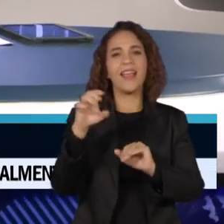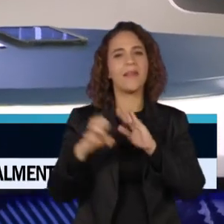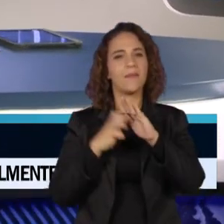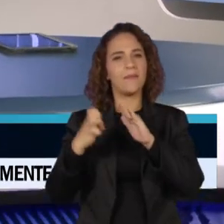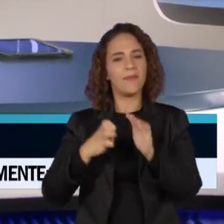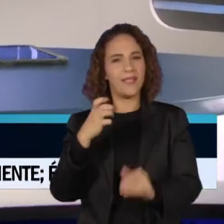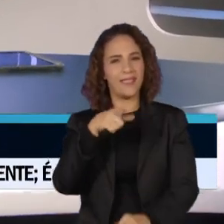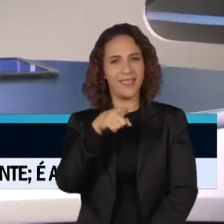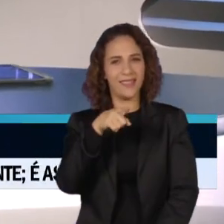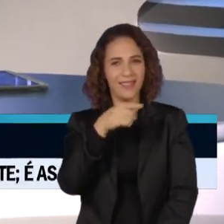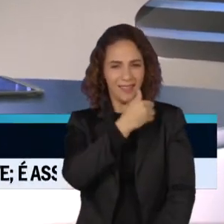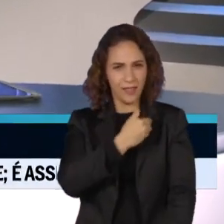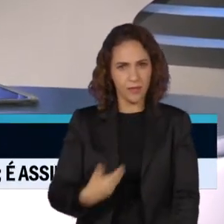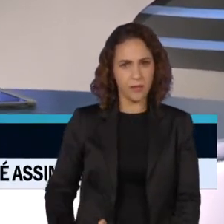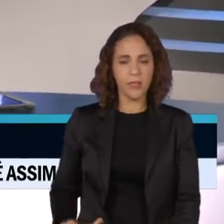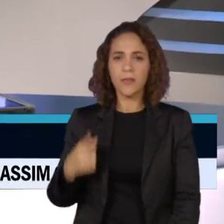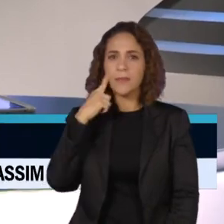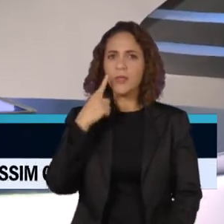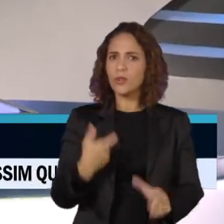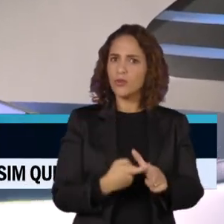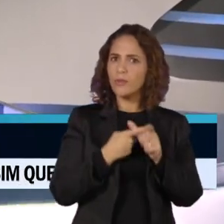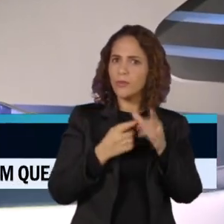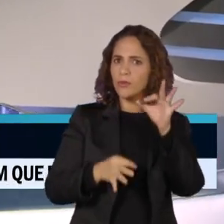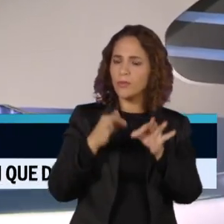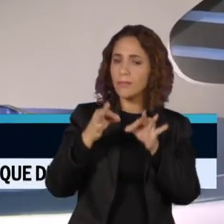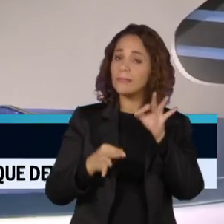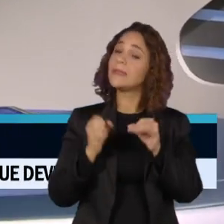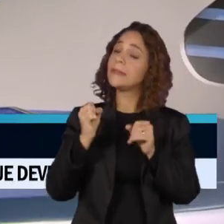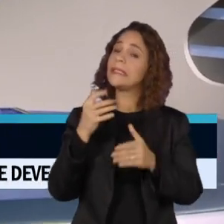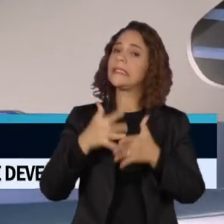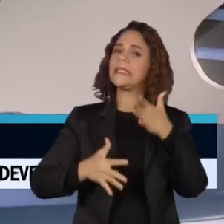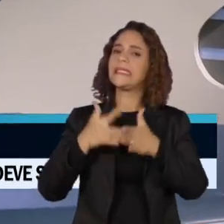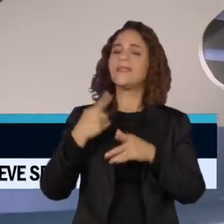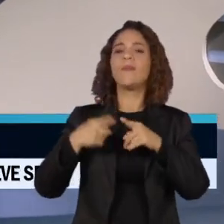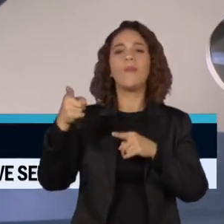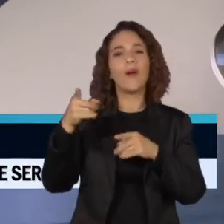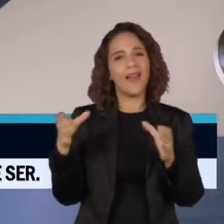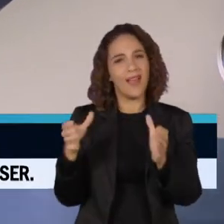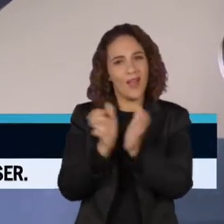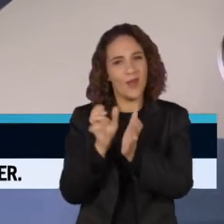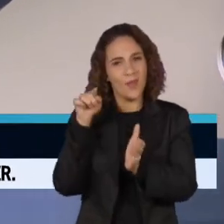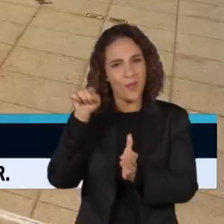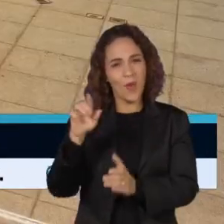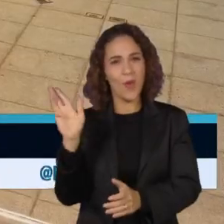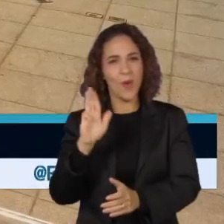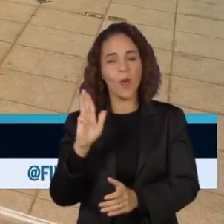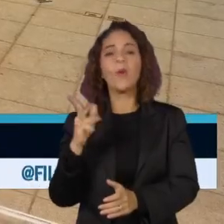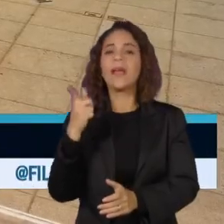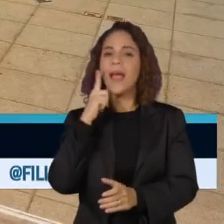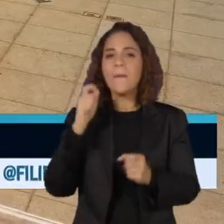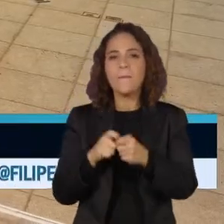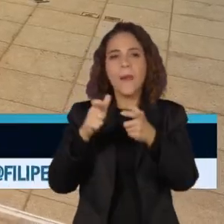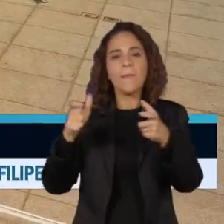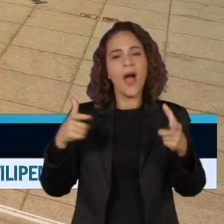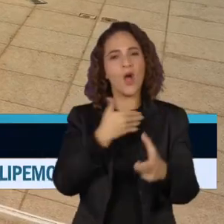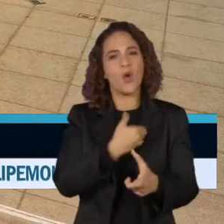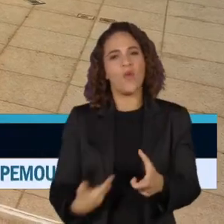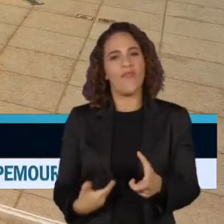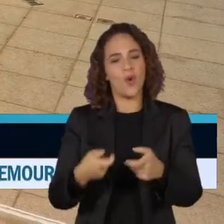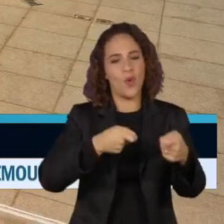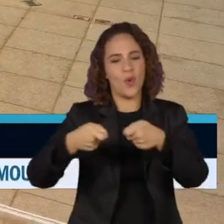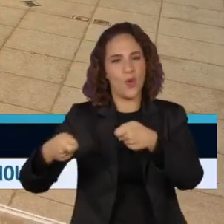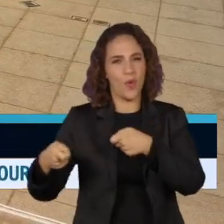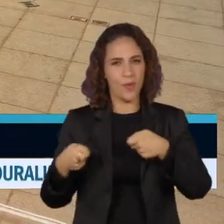julgamento pode atrapalhar a investida da equipe do presidente Lula para ampliar a governabilidade. A ação